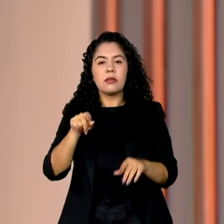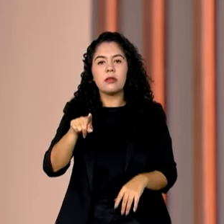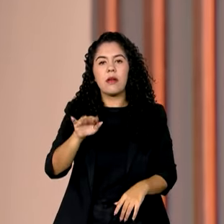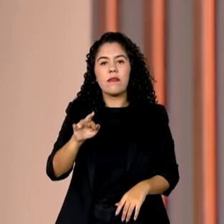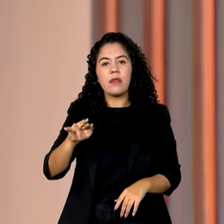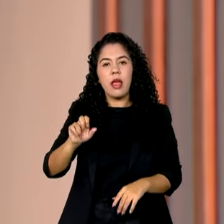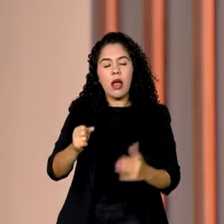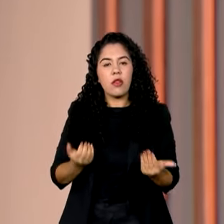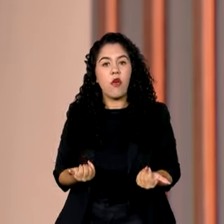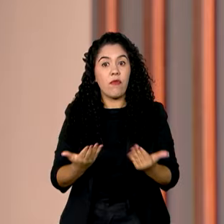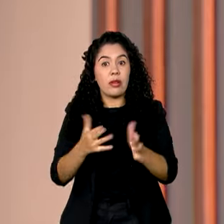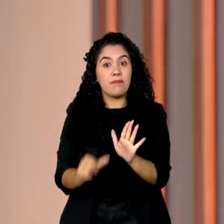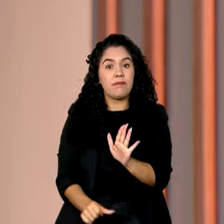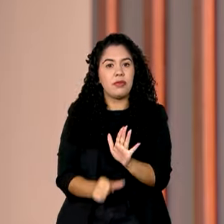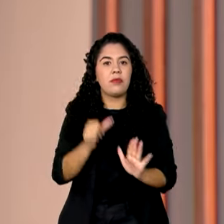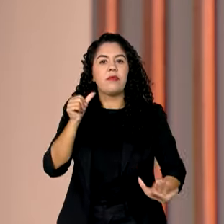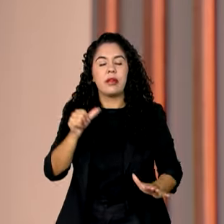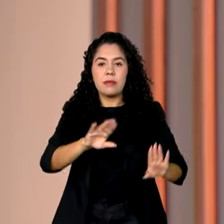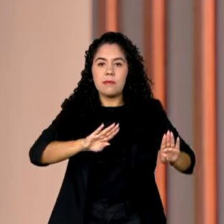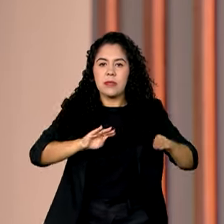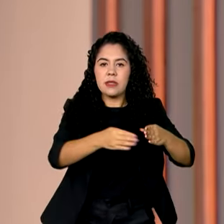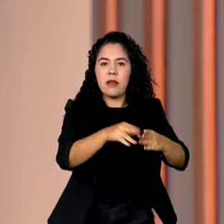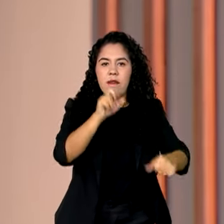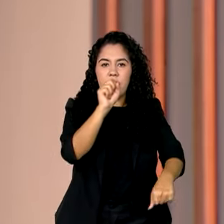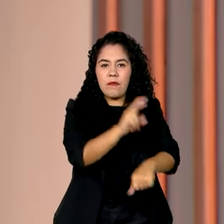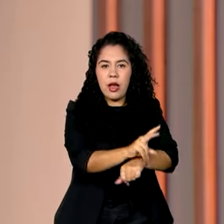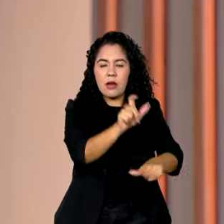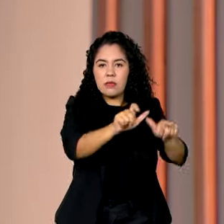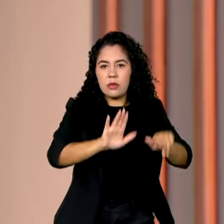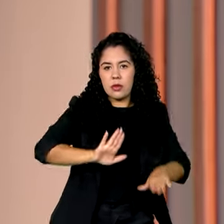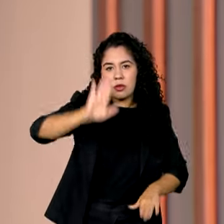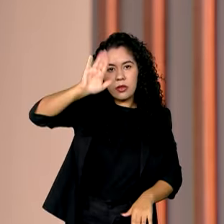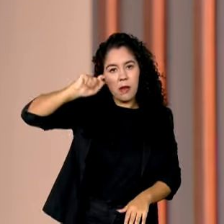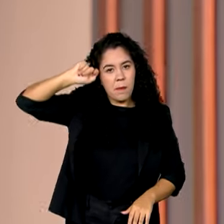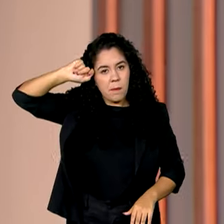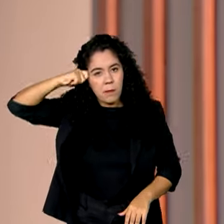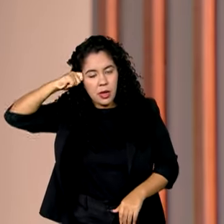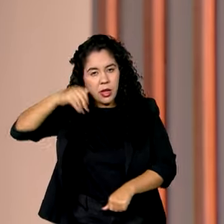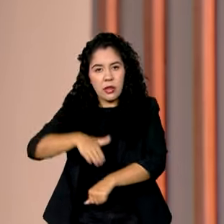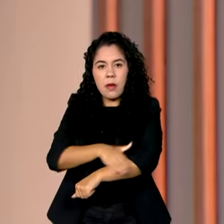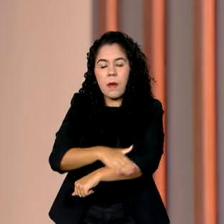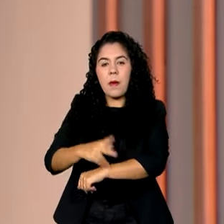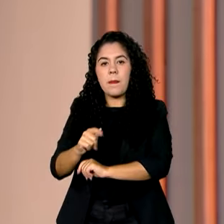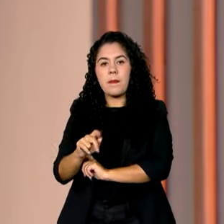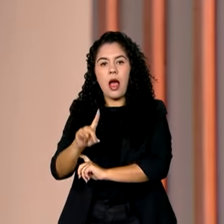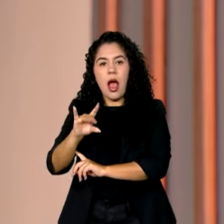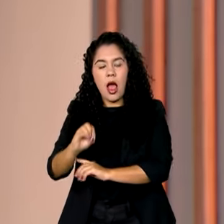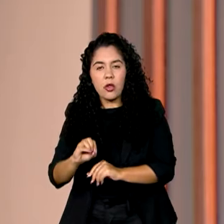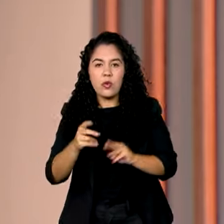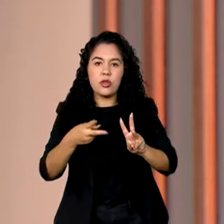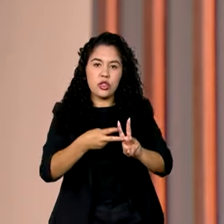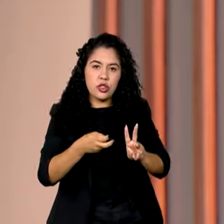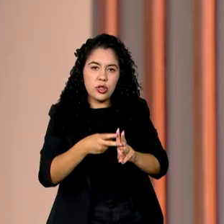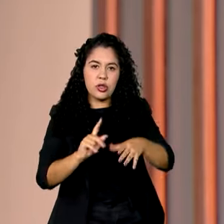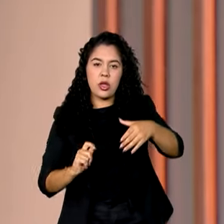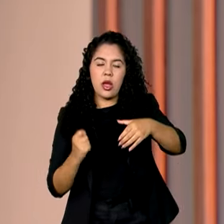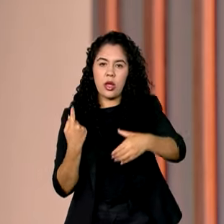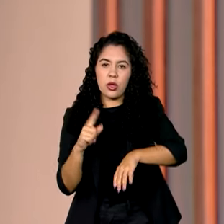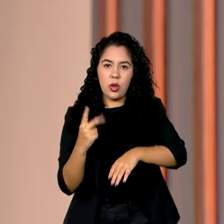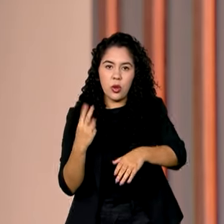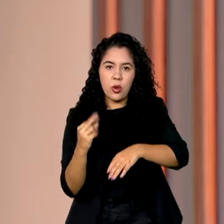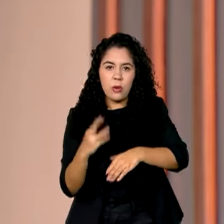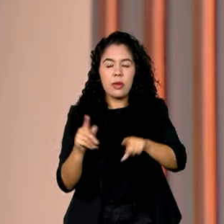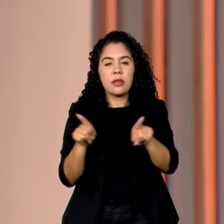oferecer pela primeira vez reserva de vagas a candidatos pretos, pardos, indígenas, quilombolas e ainda